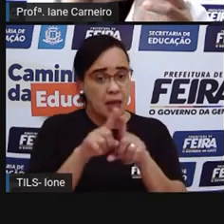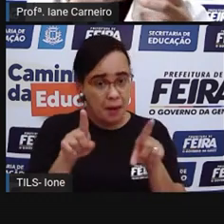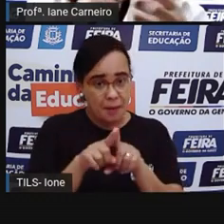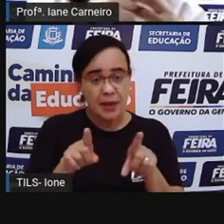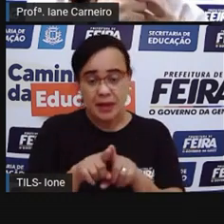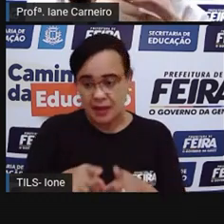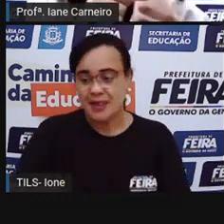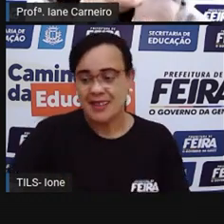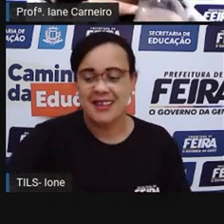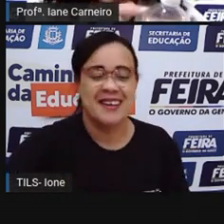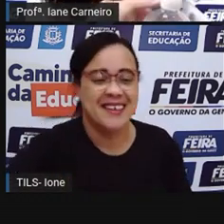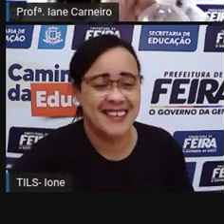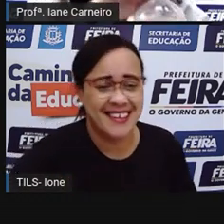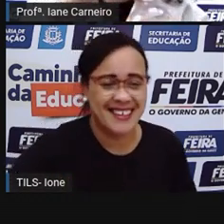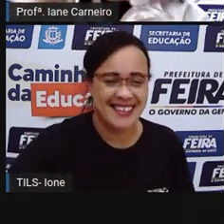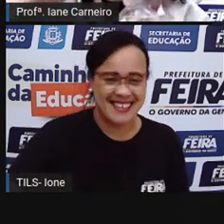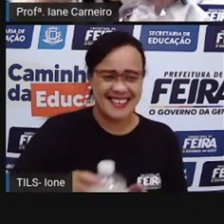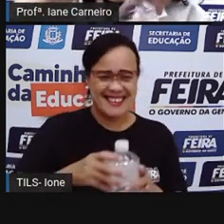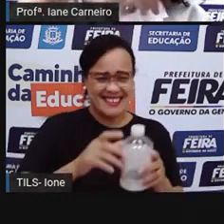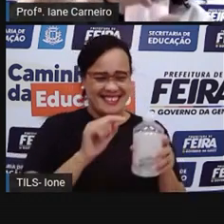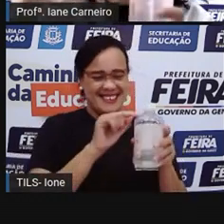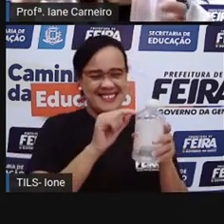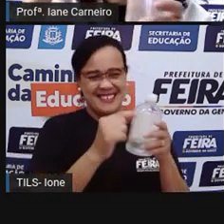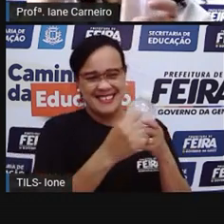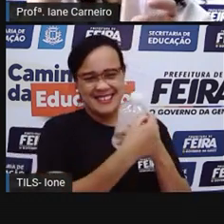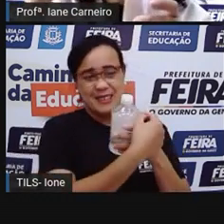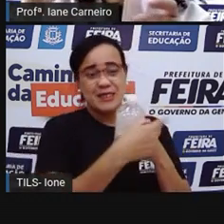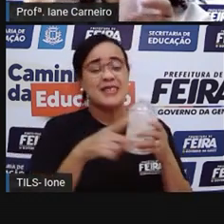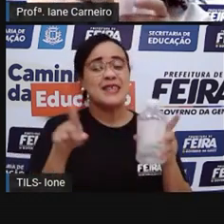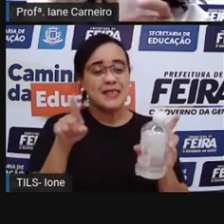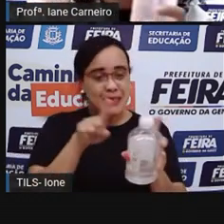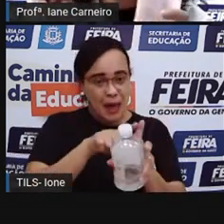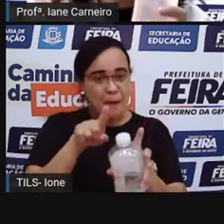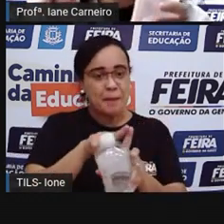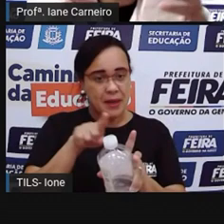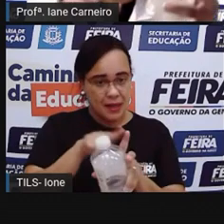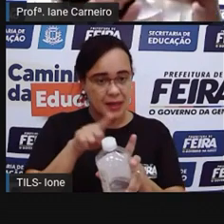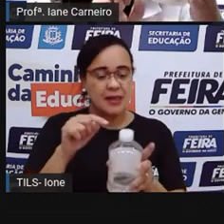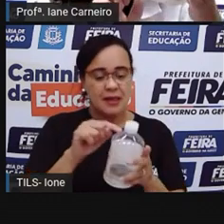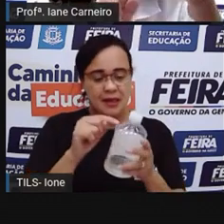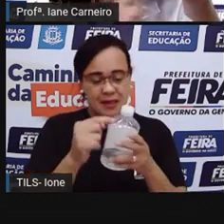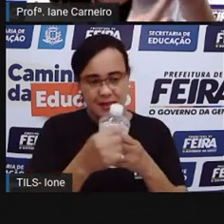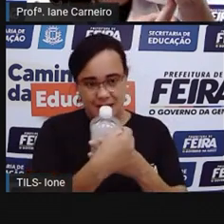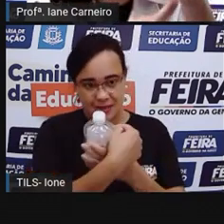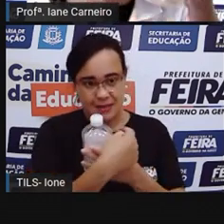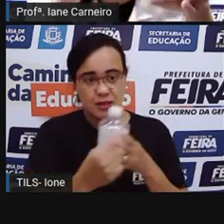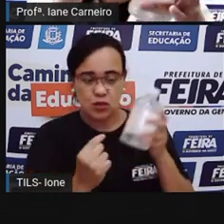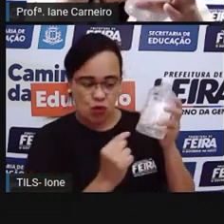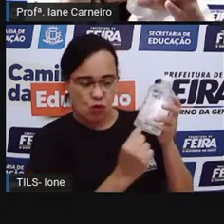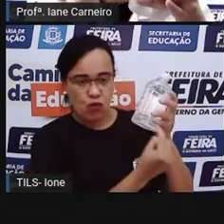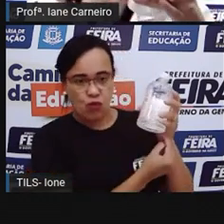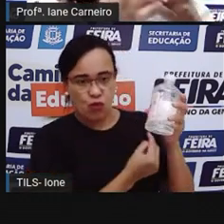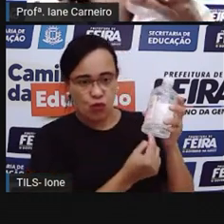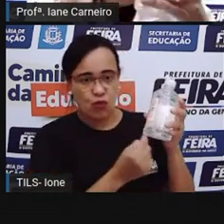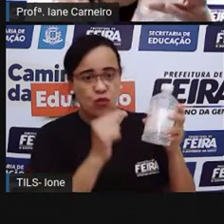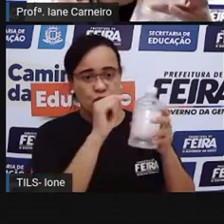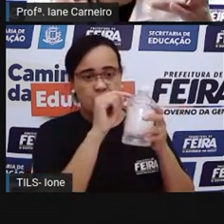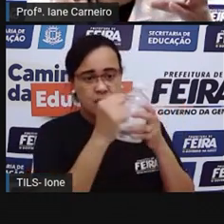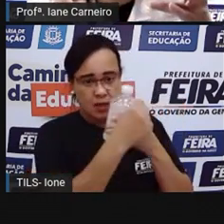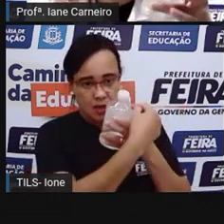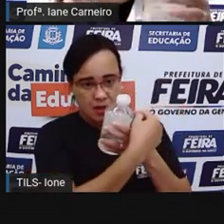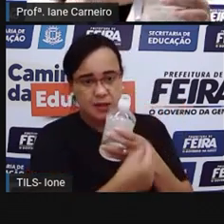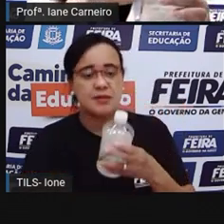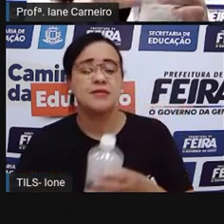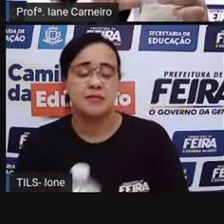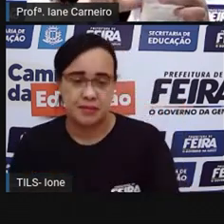copiei, Ione. Vão cortar a parte de cima da garrafa pet. Então vai tirar o fundo e vai tirar a parte de cima.